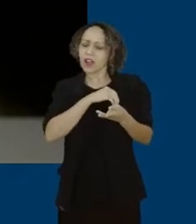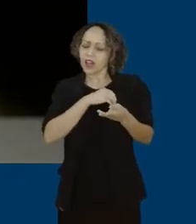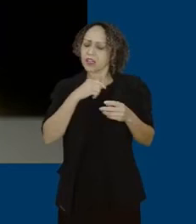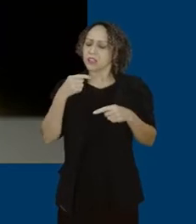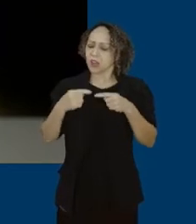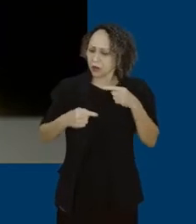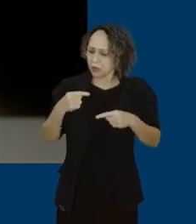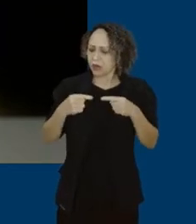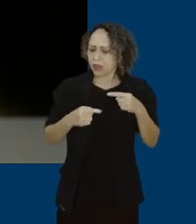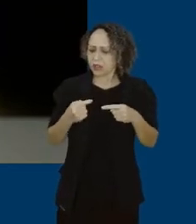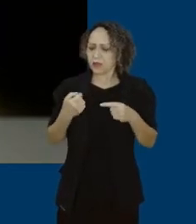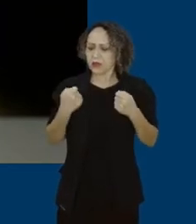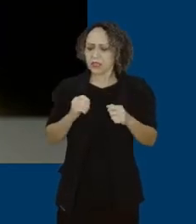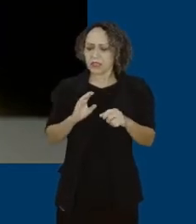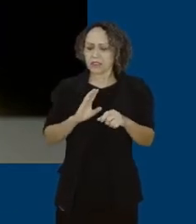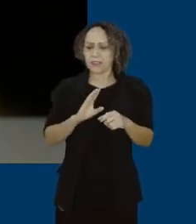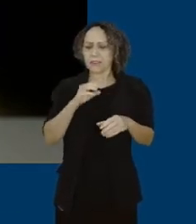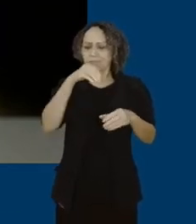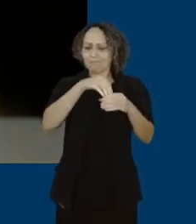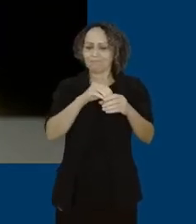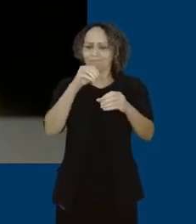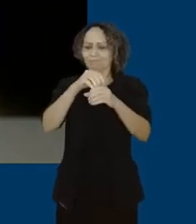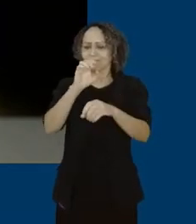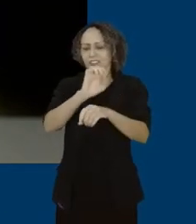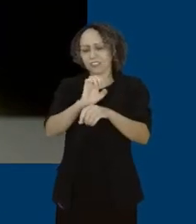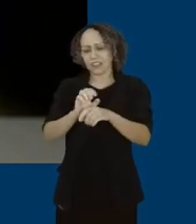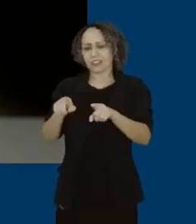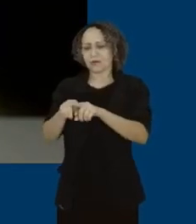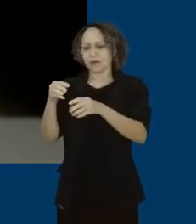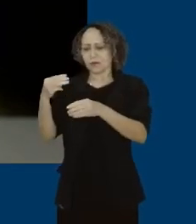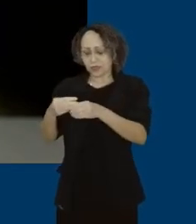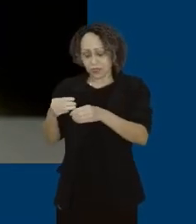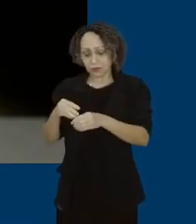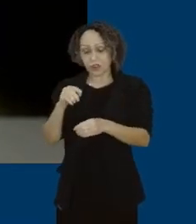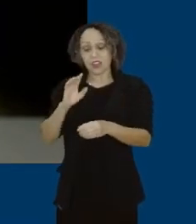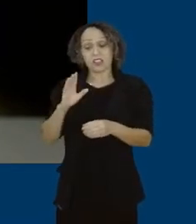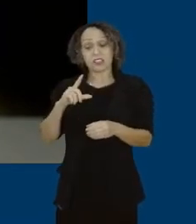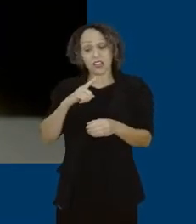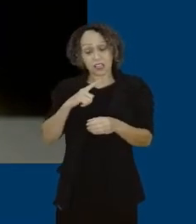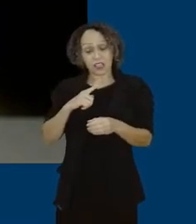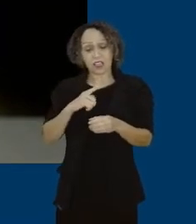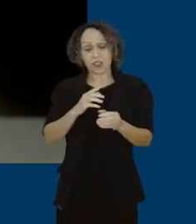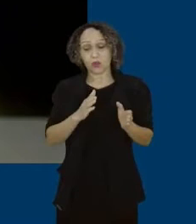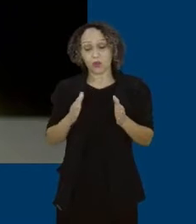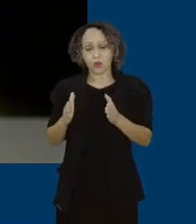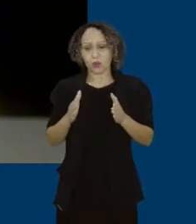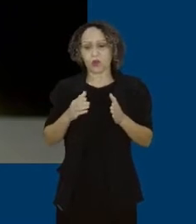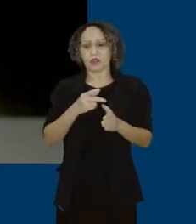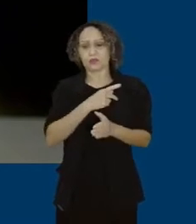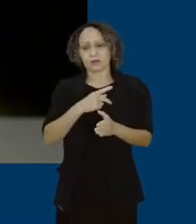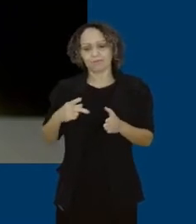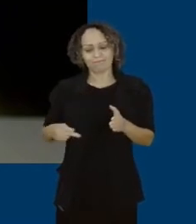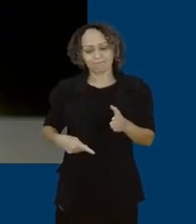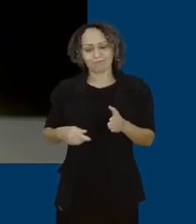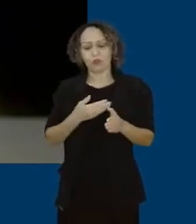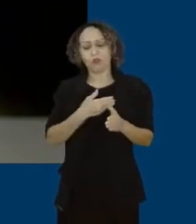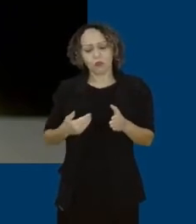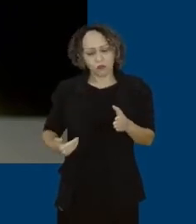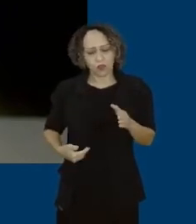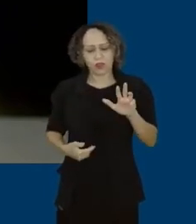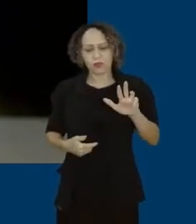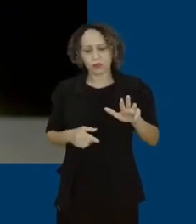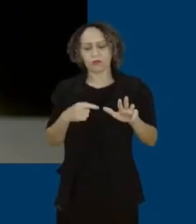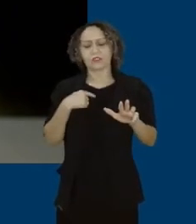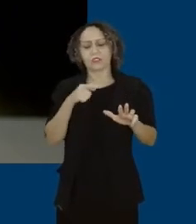estados e municípios, já é lei que foi feita no governo do presidente Lula. Então, isso são também características importantes de reestruturação